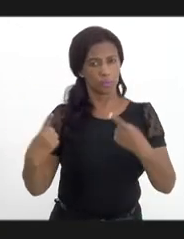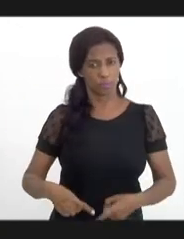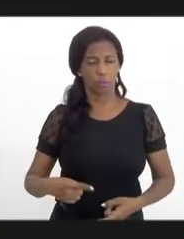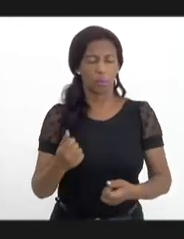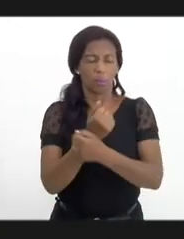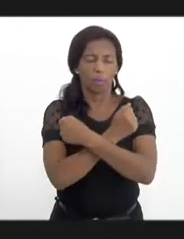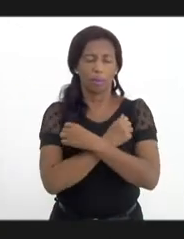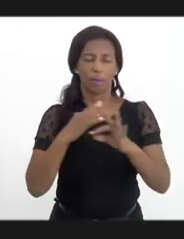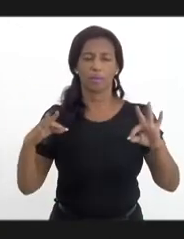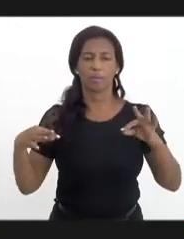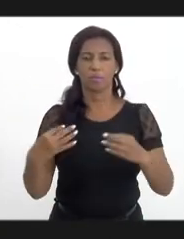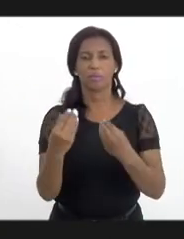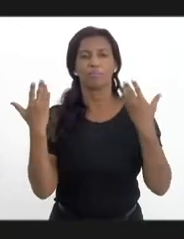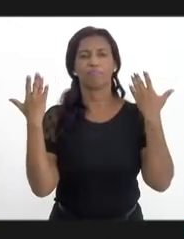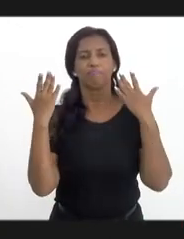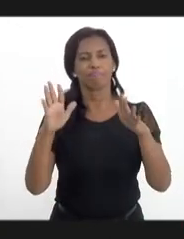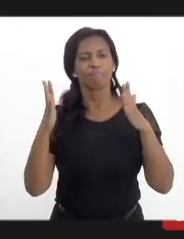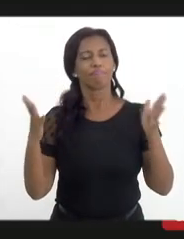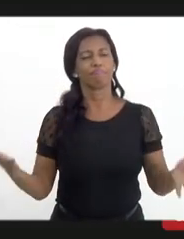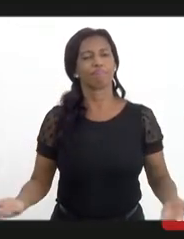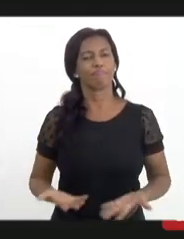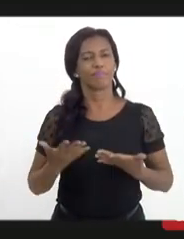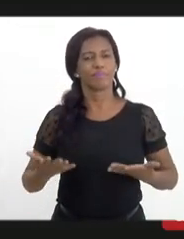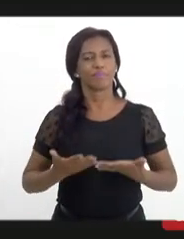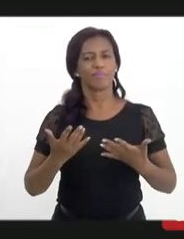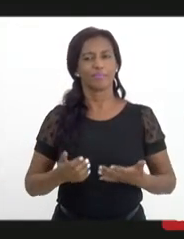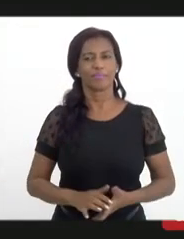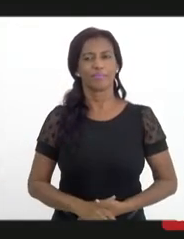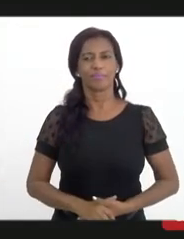Um abraço a todos e parabéns pela iniciativa, deputado.